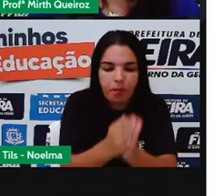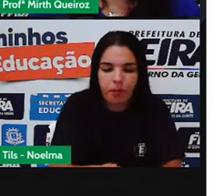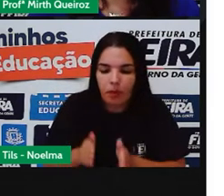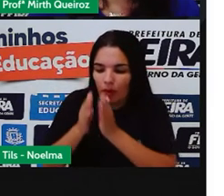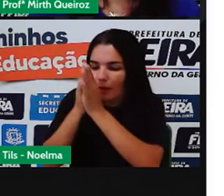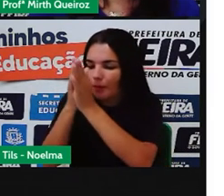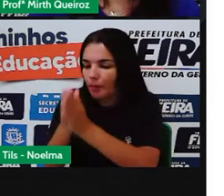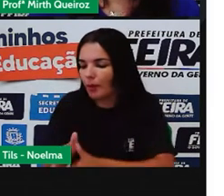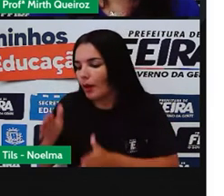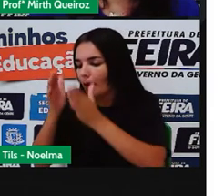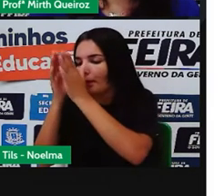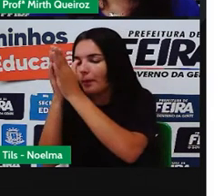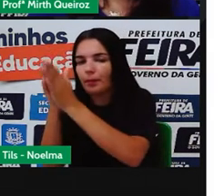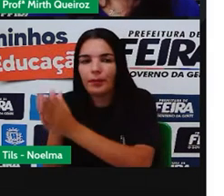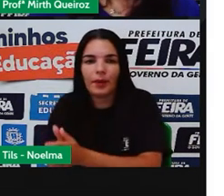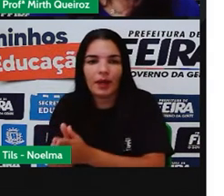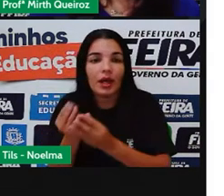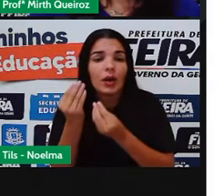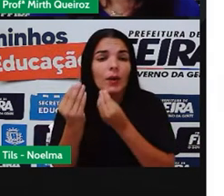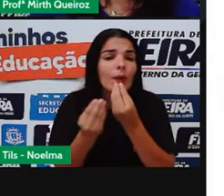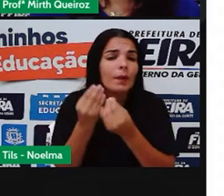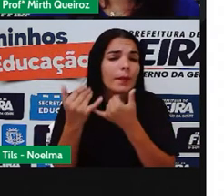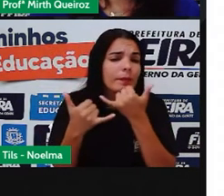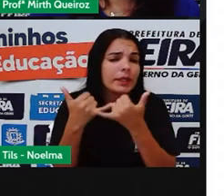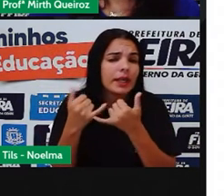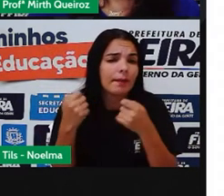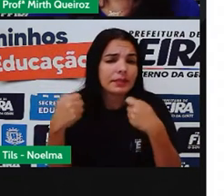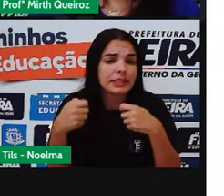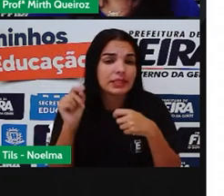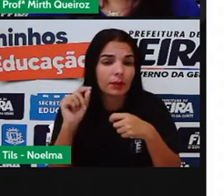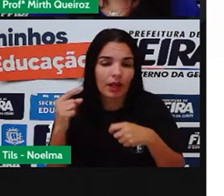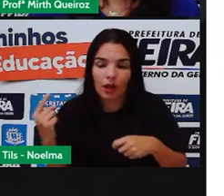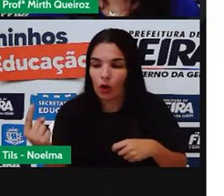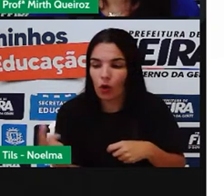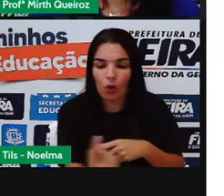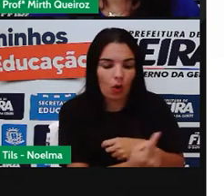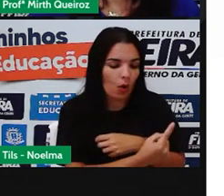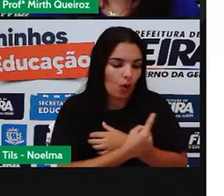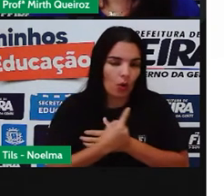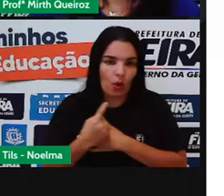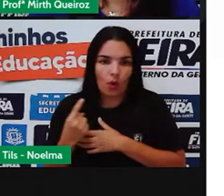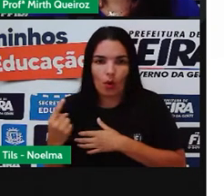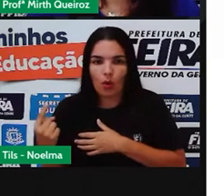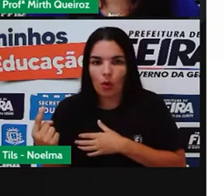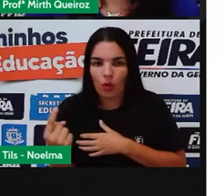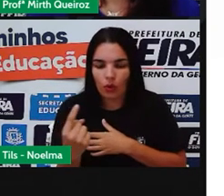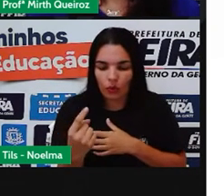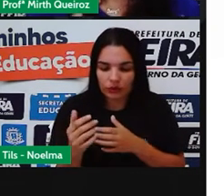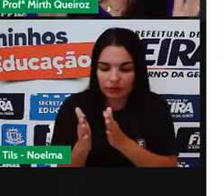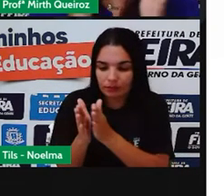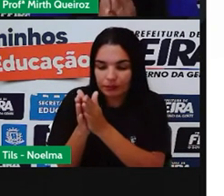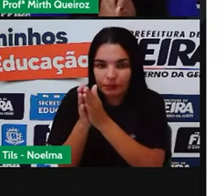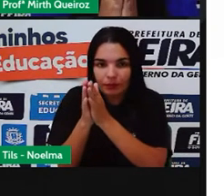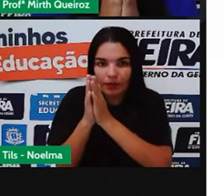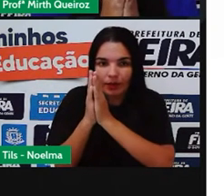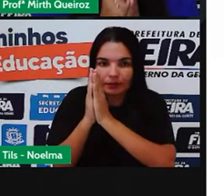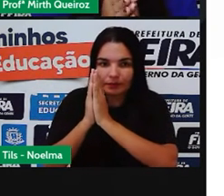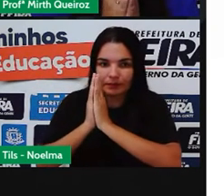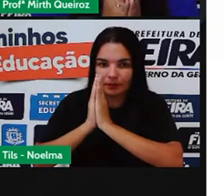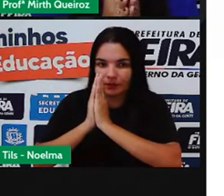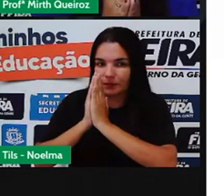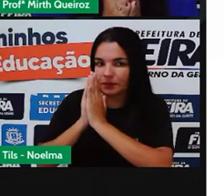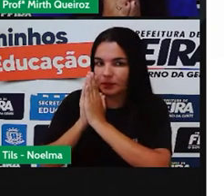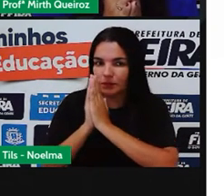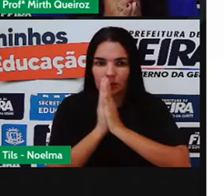é que a gente brinca de passanel? Forme uma roda e peça a todos que unam as palmas das mãos Assim ó